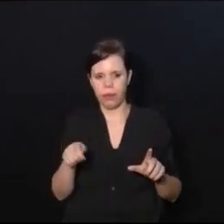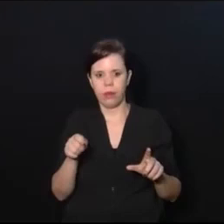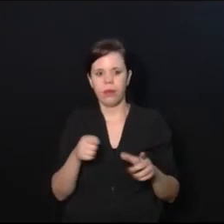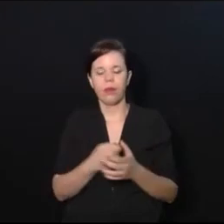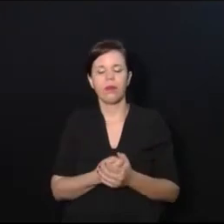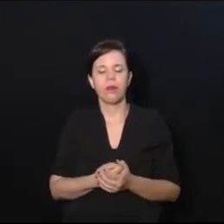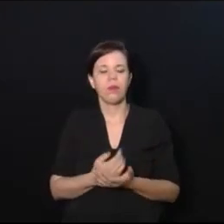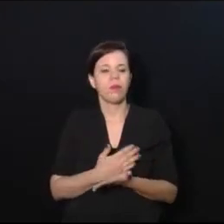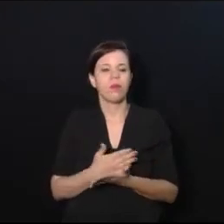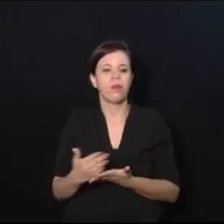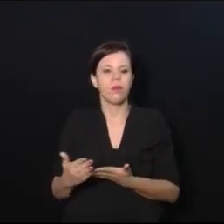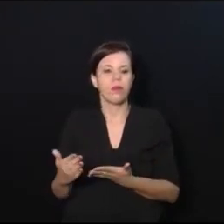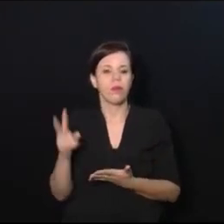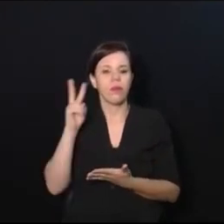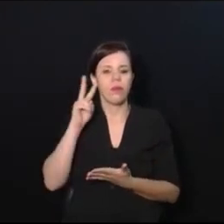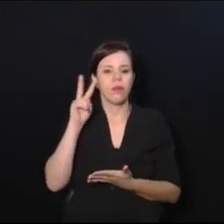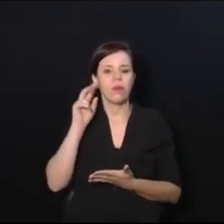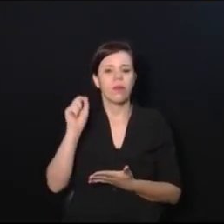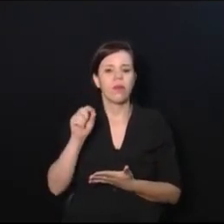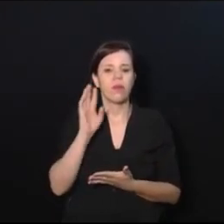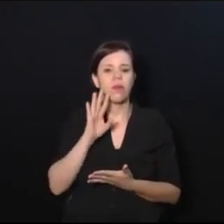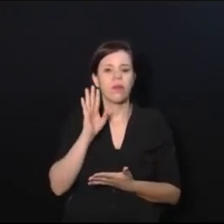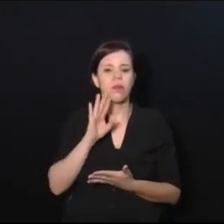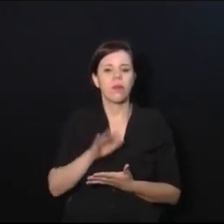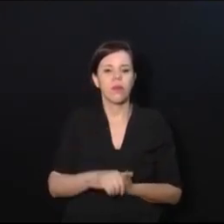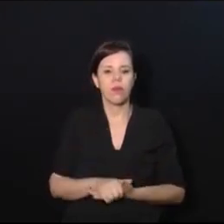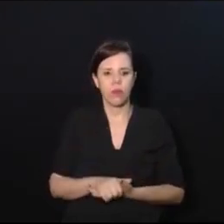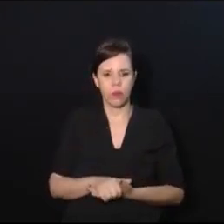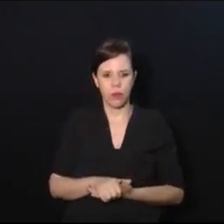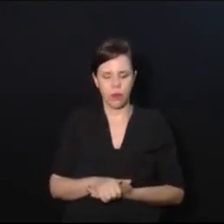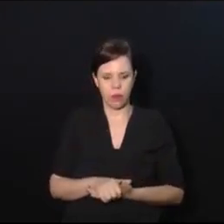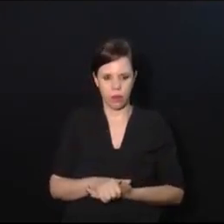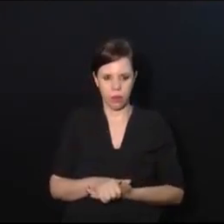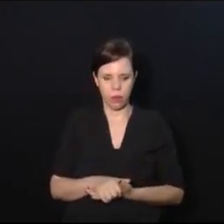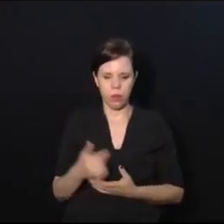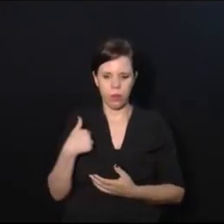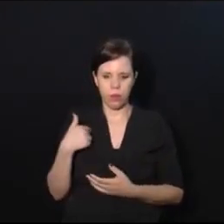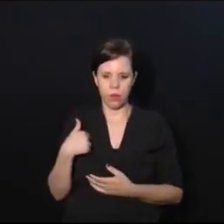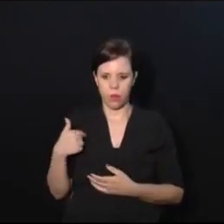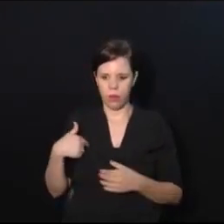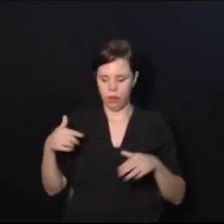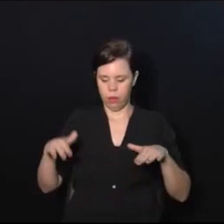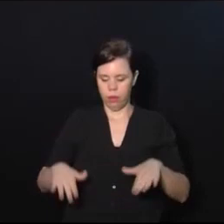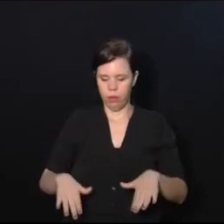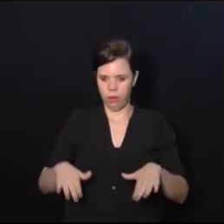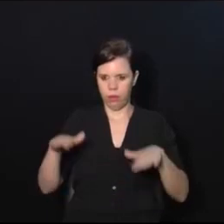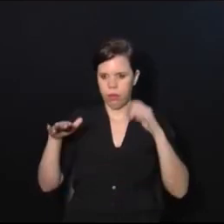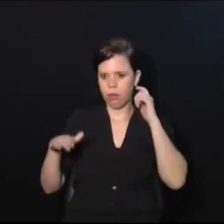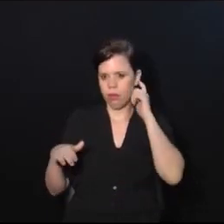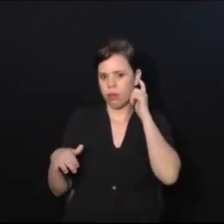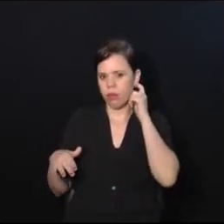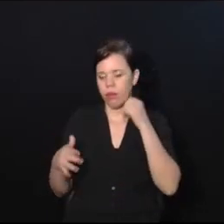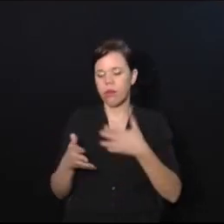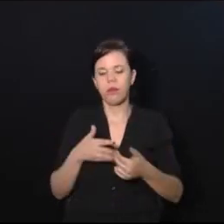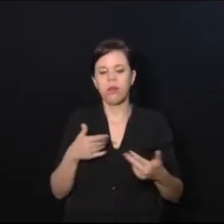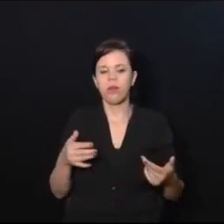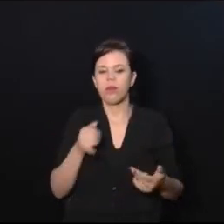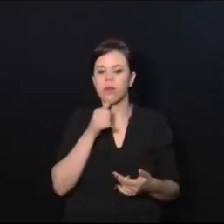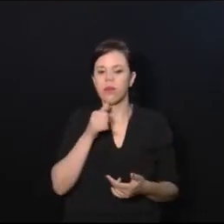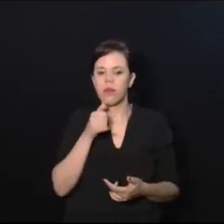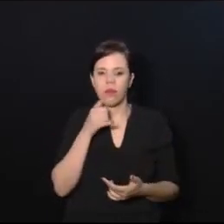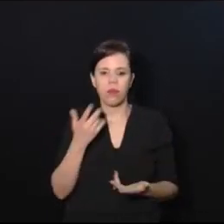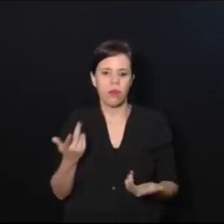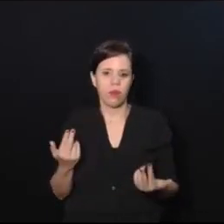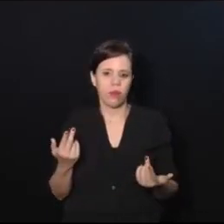Eu vou começar com uma historinha muito legal que quando eu era criança, gente, qualquer coisa que eu use aqui de exemplo, eu vou usar